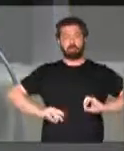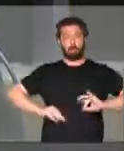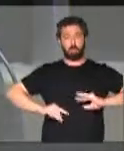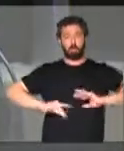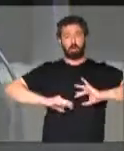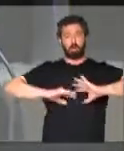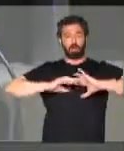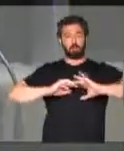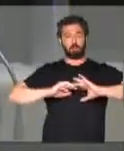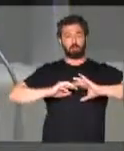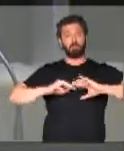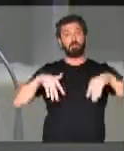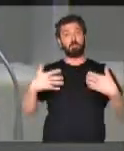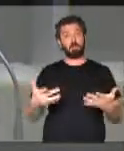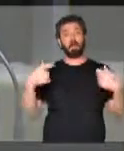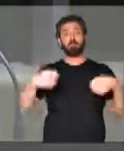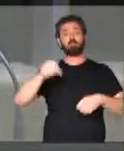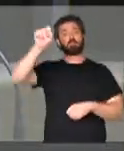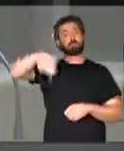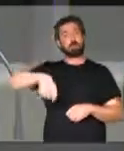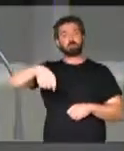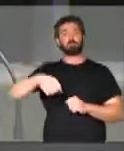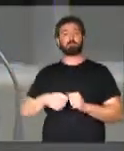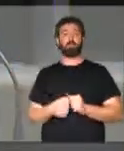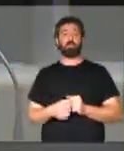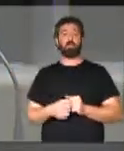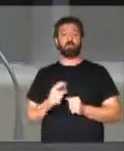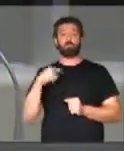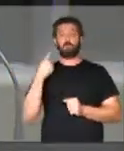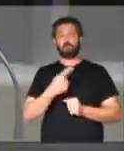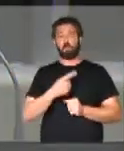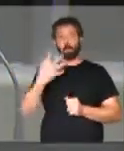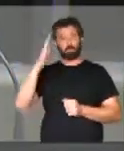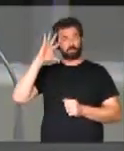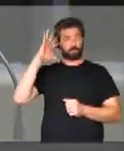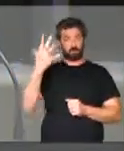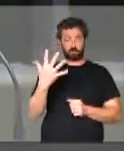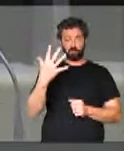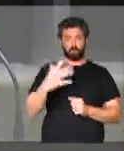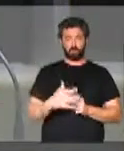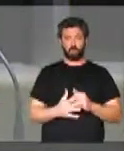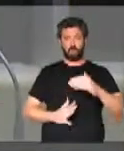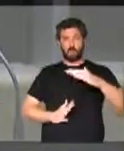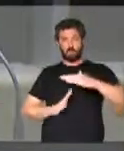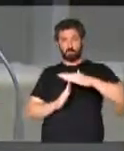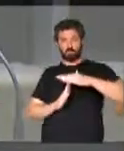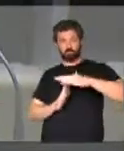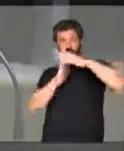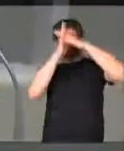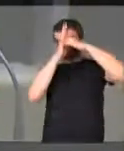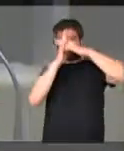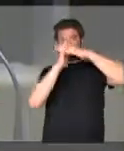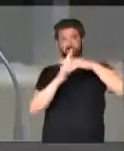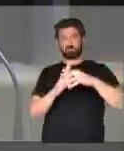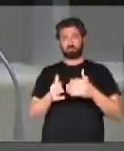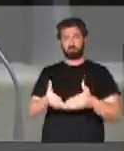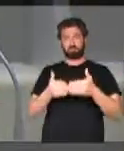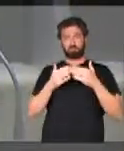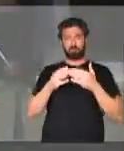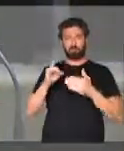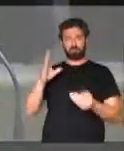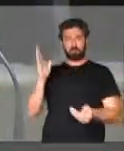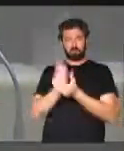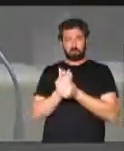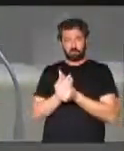Então, é necessário, sim, que nós superemos o limite de hoje só poder reivindicar a